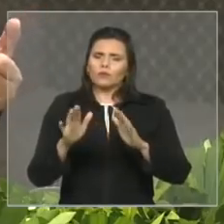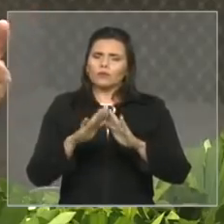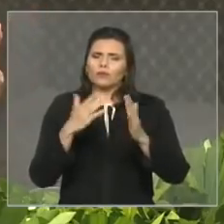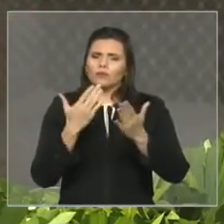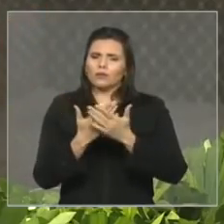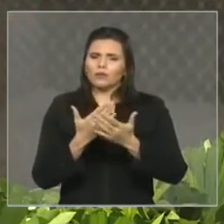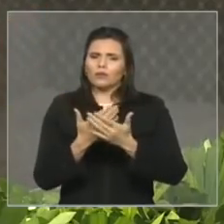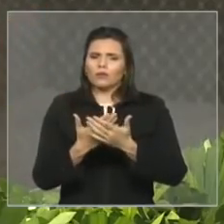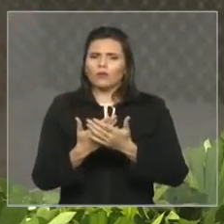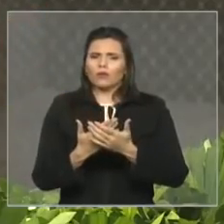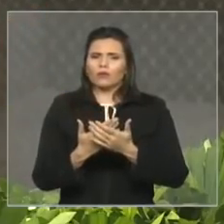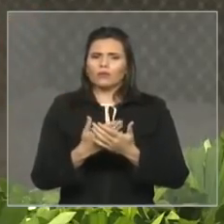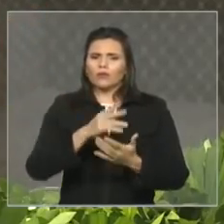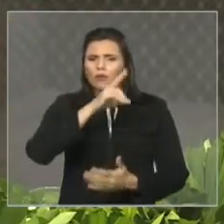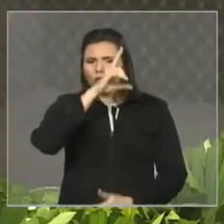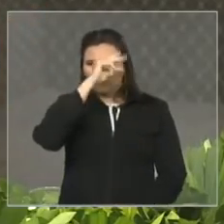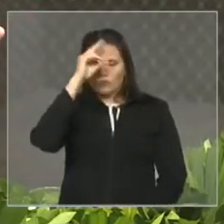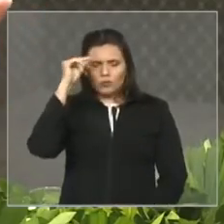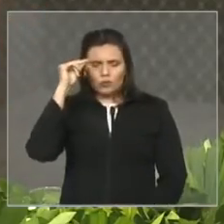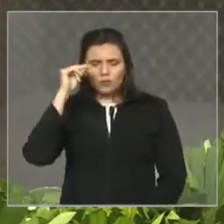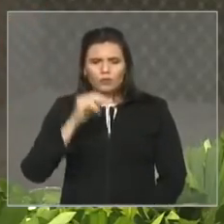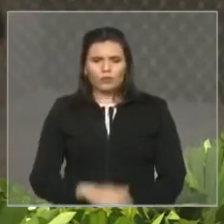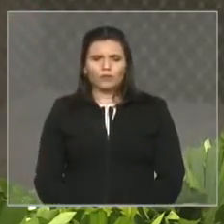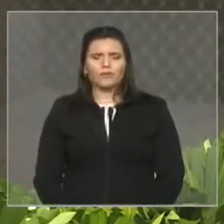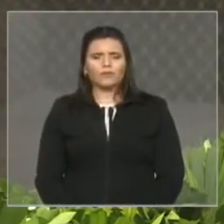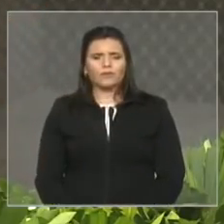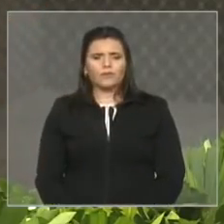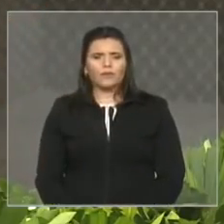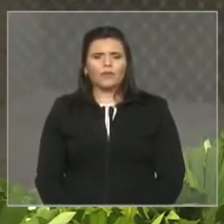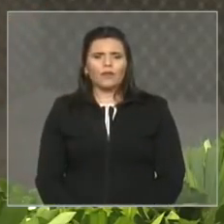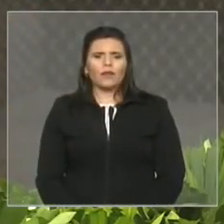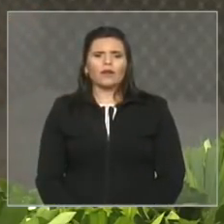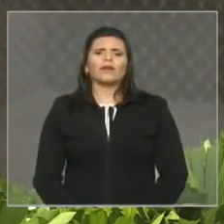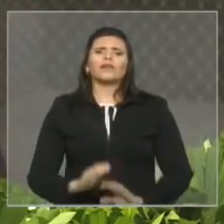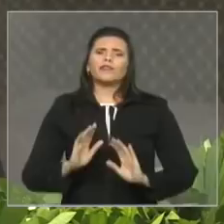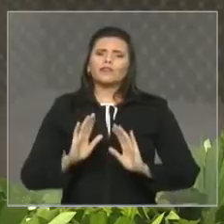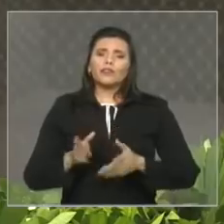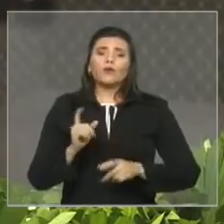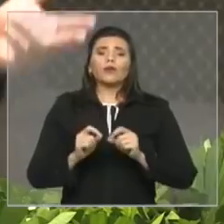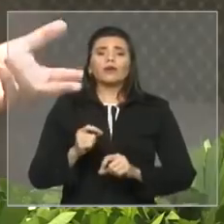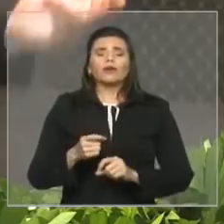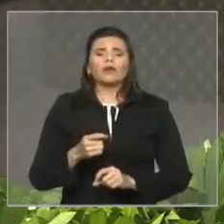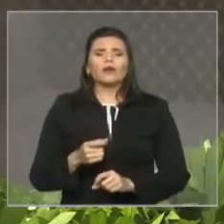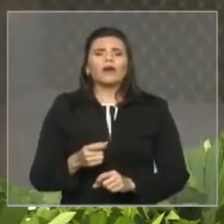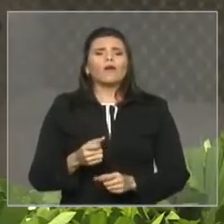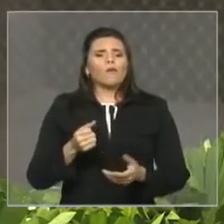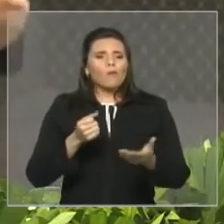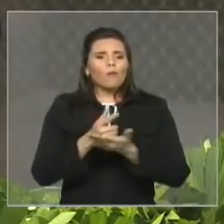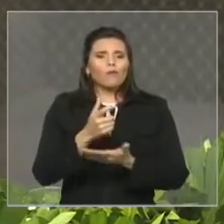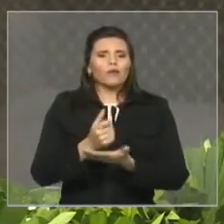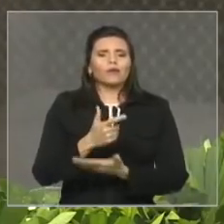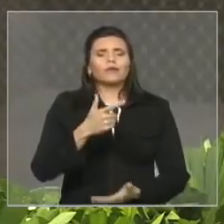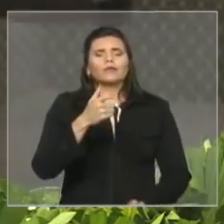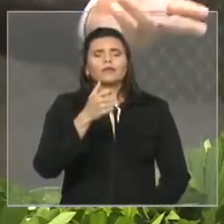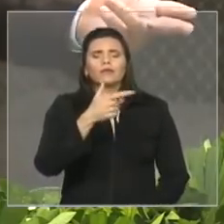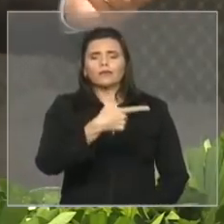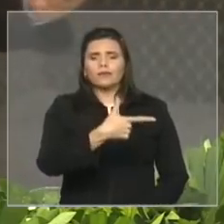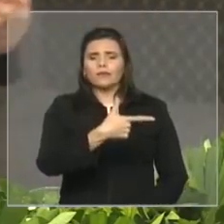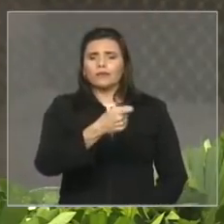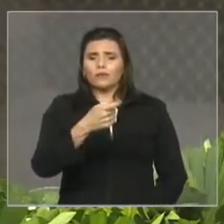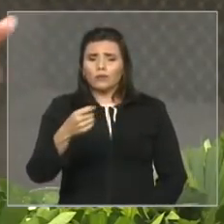educação já está autorizado a adquirir mais 200 ônibus escolares para doação aos